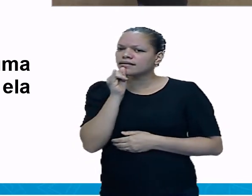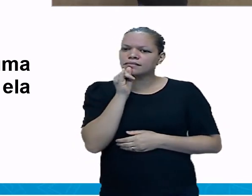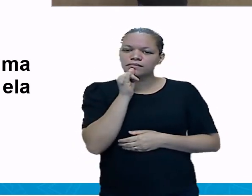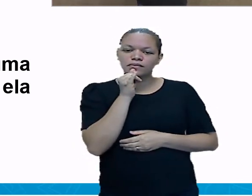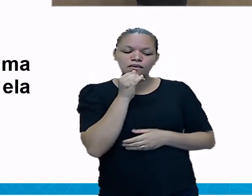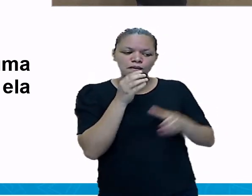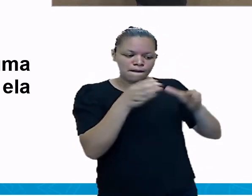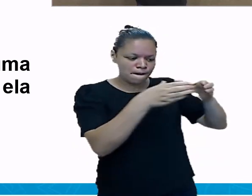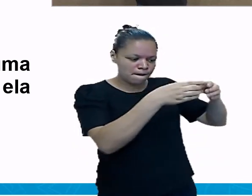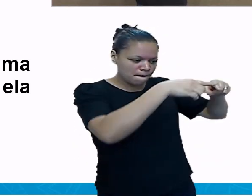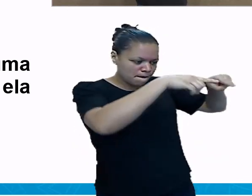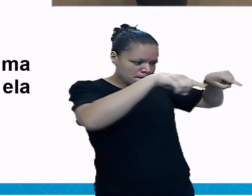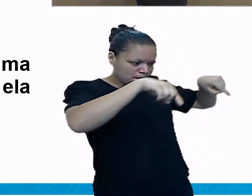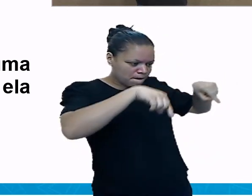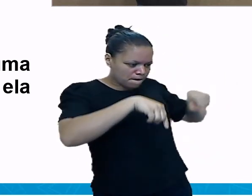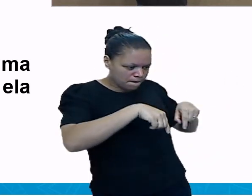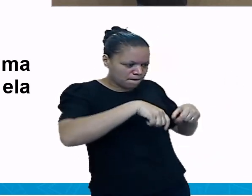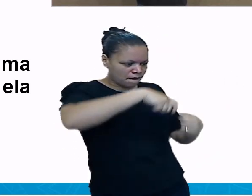plástico.